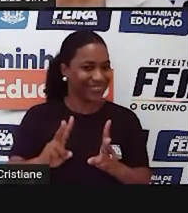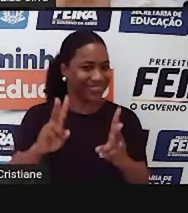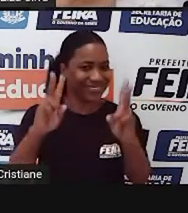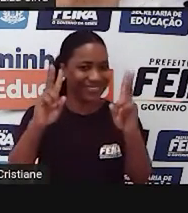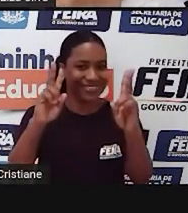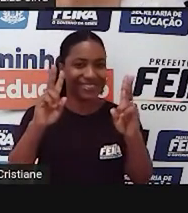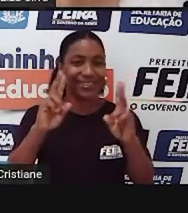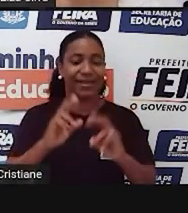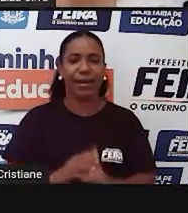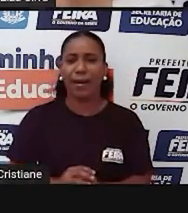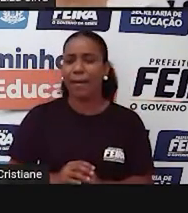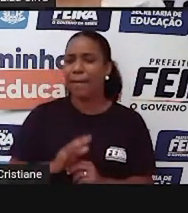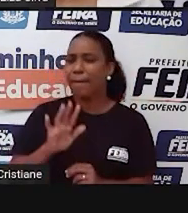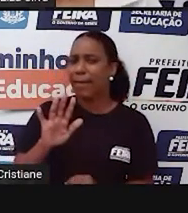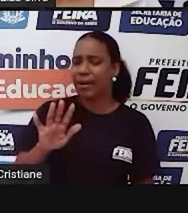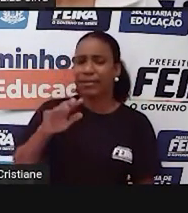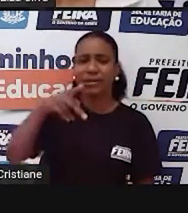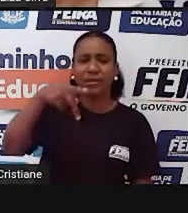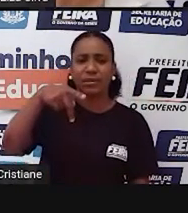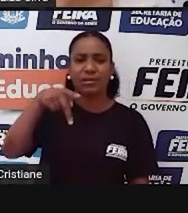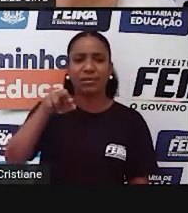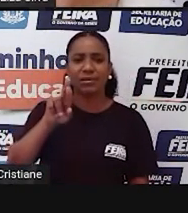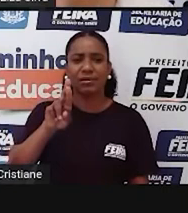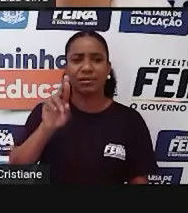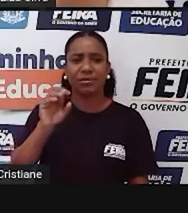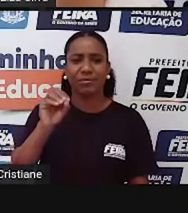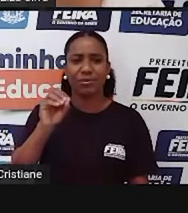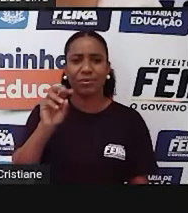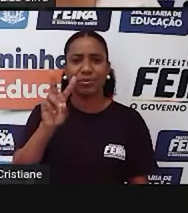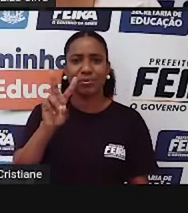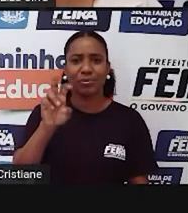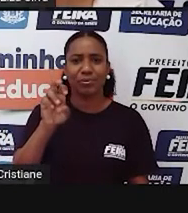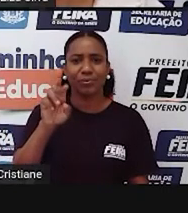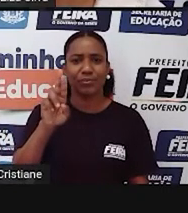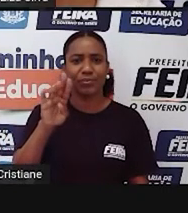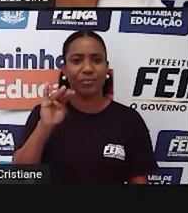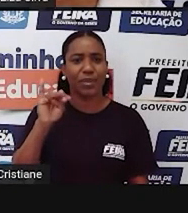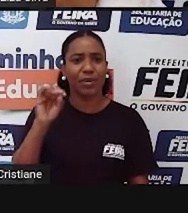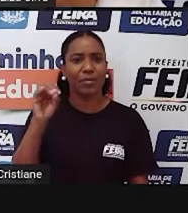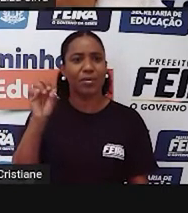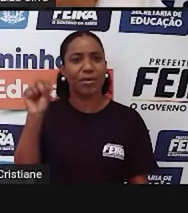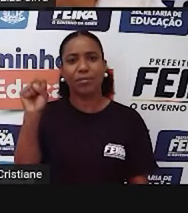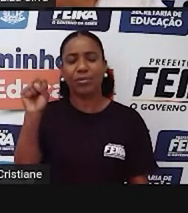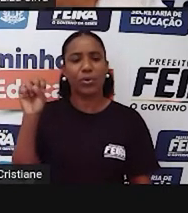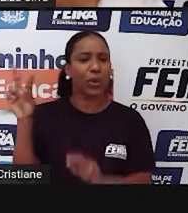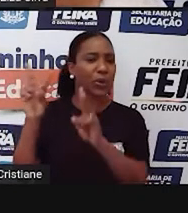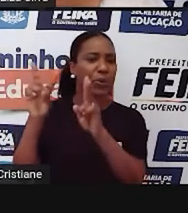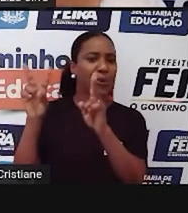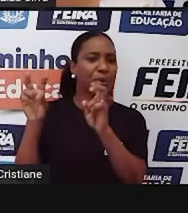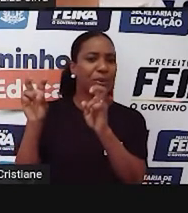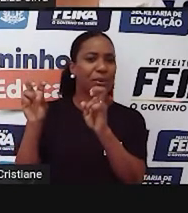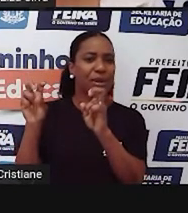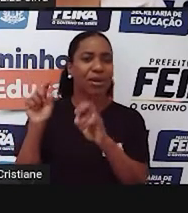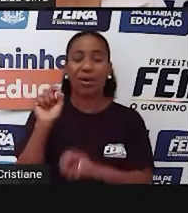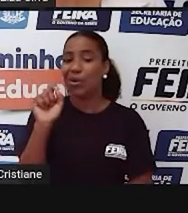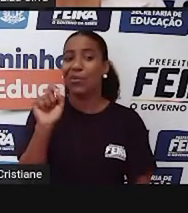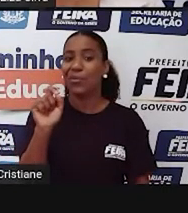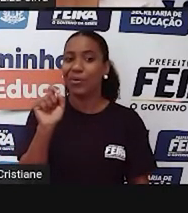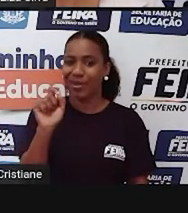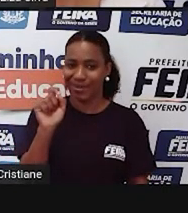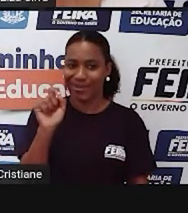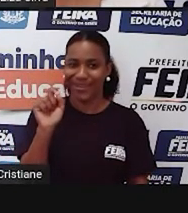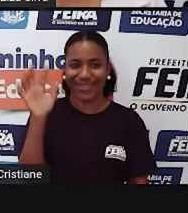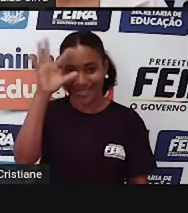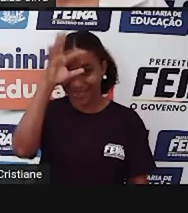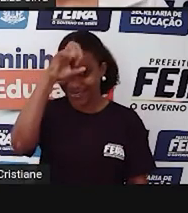aos provérbios, não é o que nós já sabemos a respeito desse gênero textual? Vamos aprender um pouquinho sobre